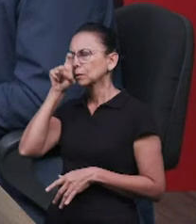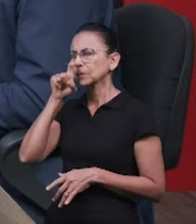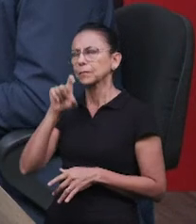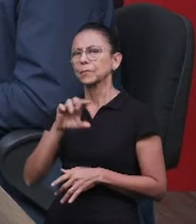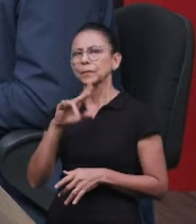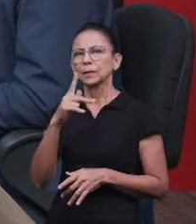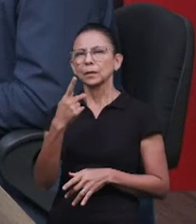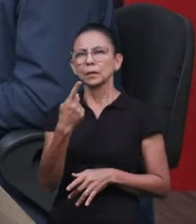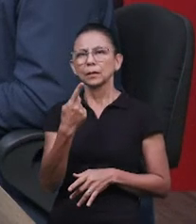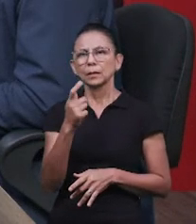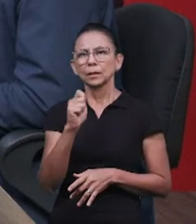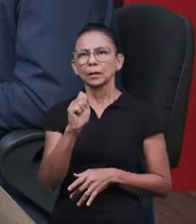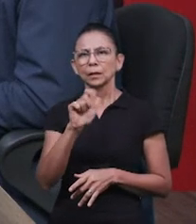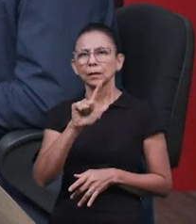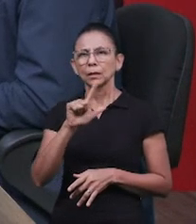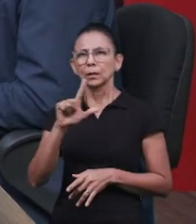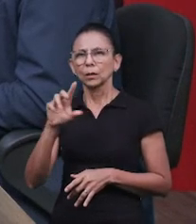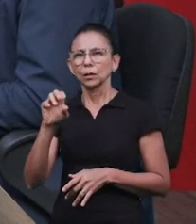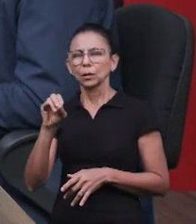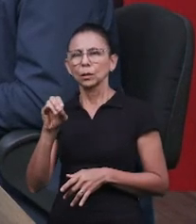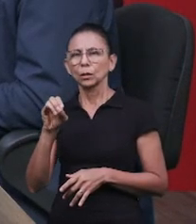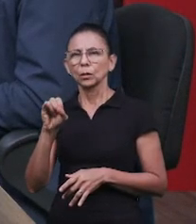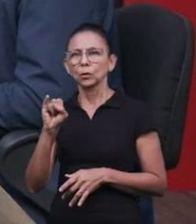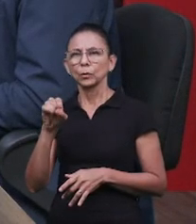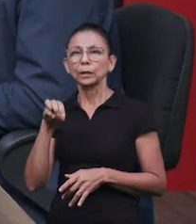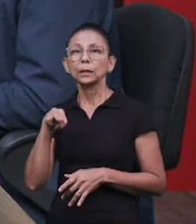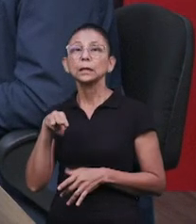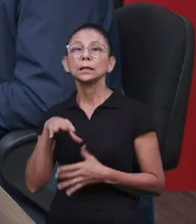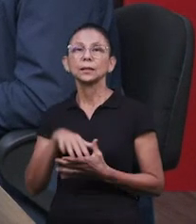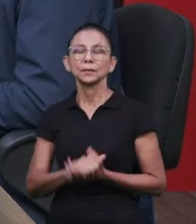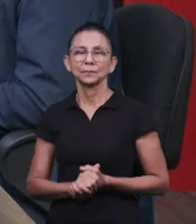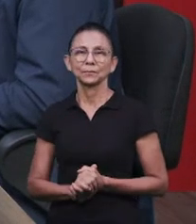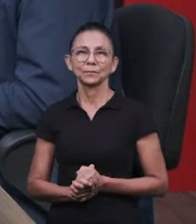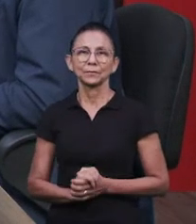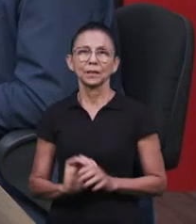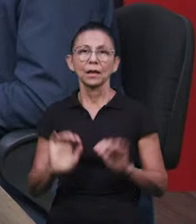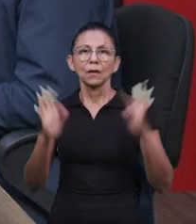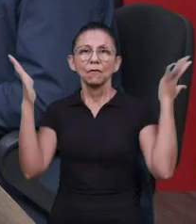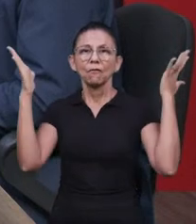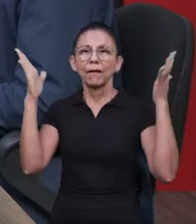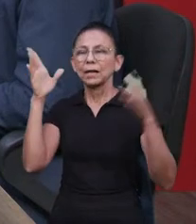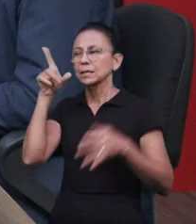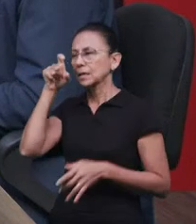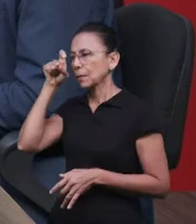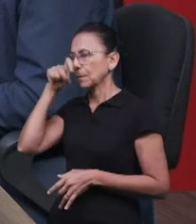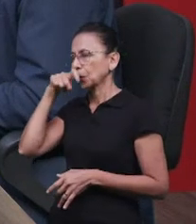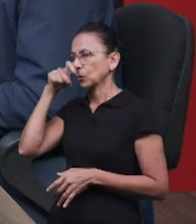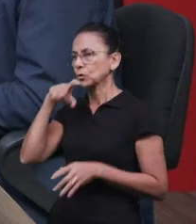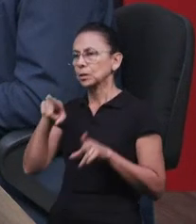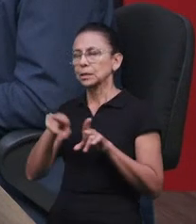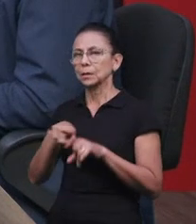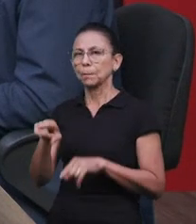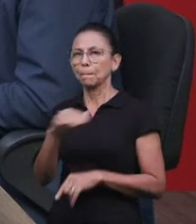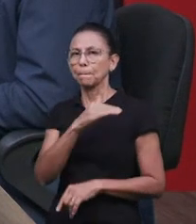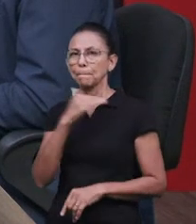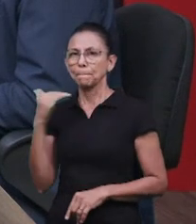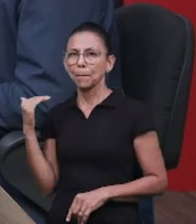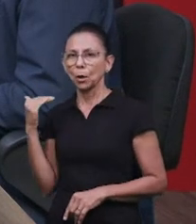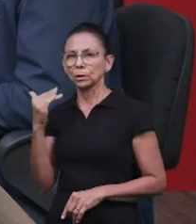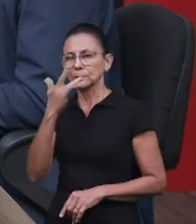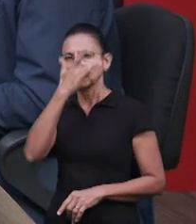Helber, o que é o Halloween e como surgiu? O Halloween, ele é a festa das bruxas e dos mortos.